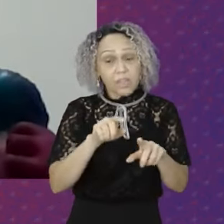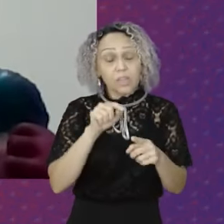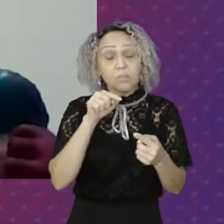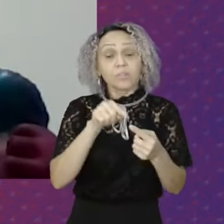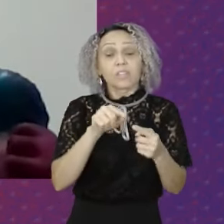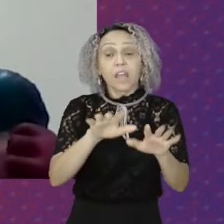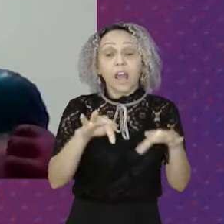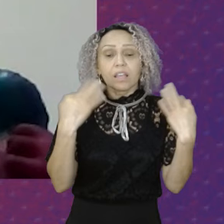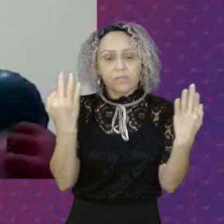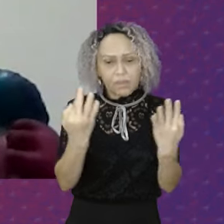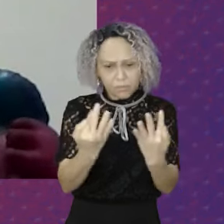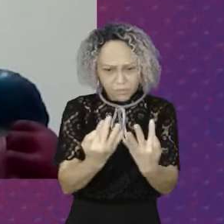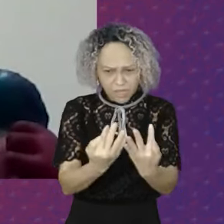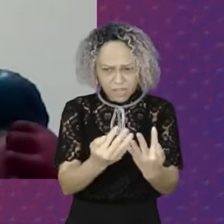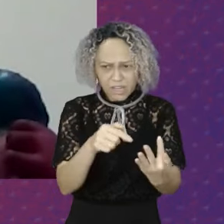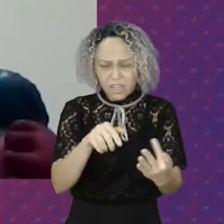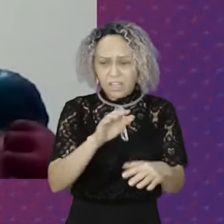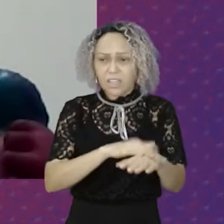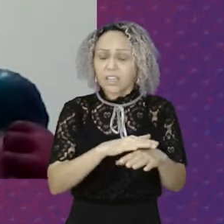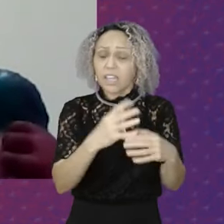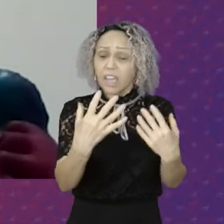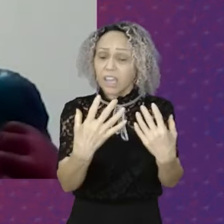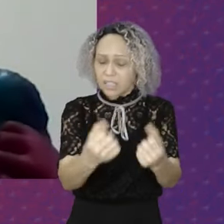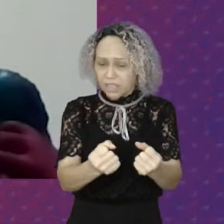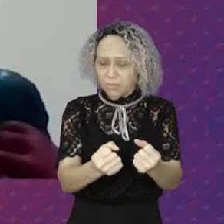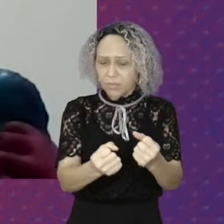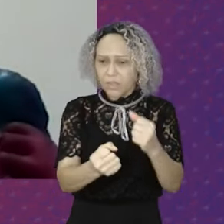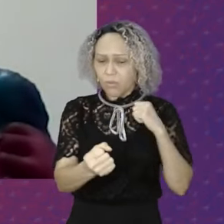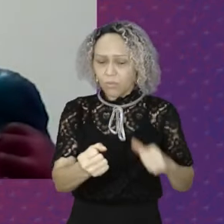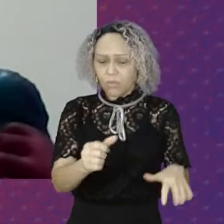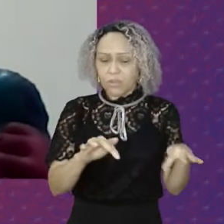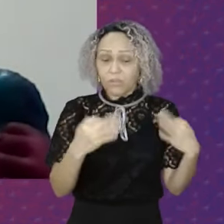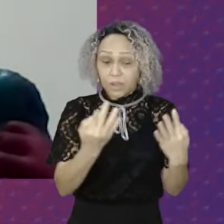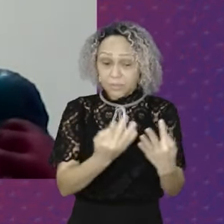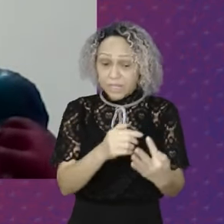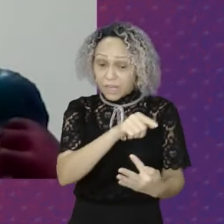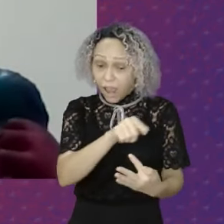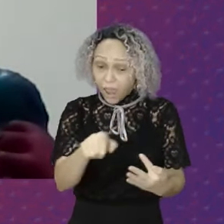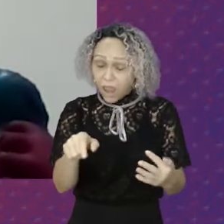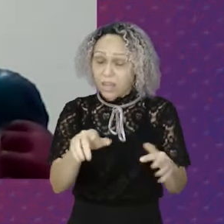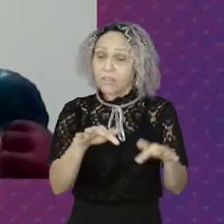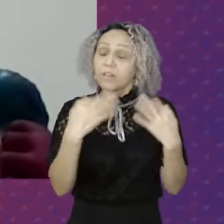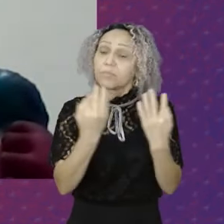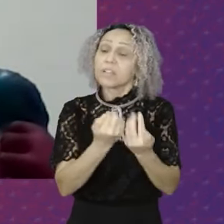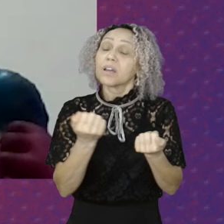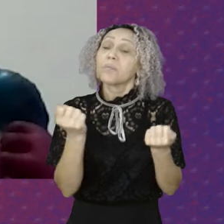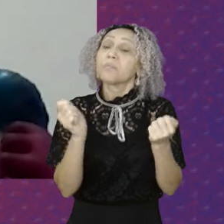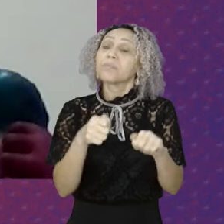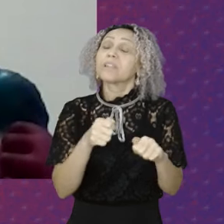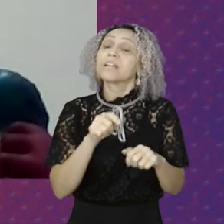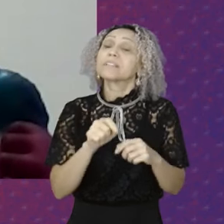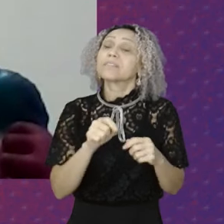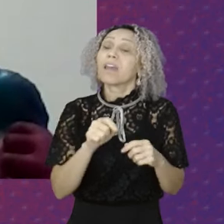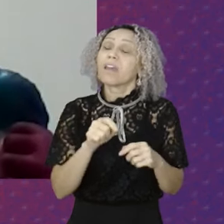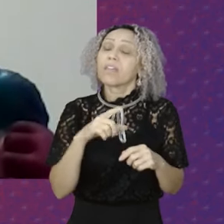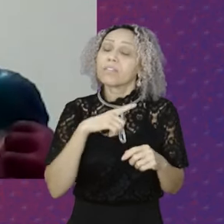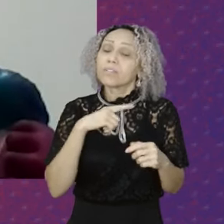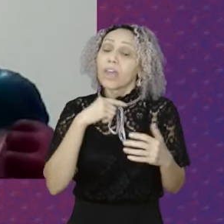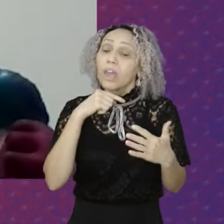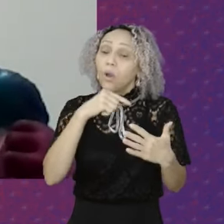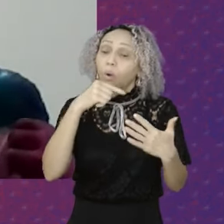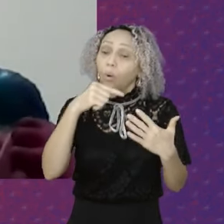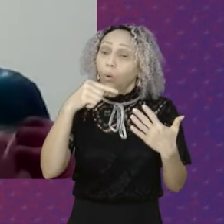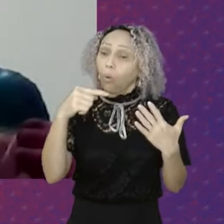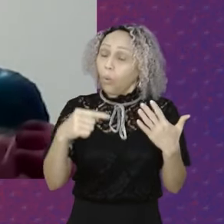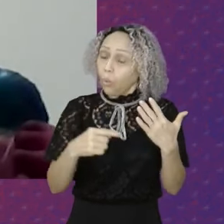De educação A todos os beneficiários Do programa Bolsa Família Porque ele veio Trazendo algumas Condicionalidades